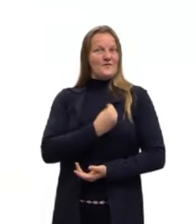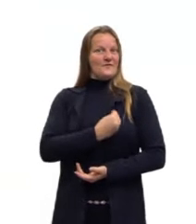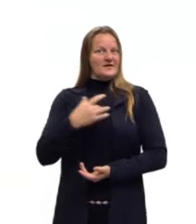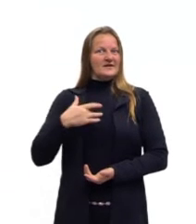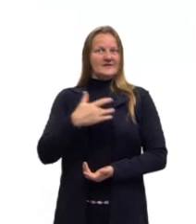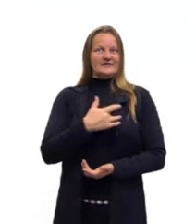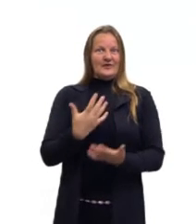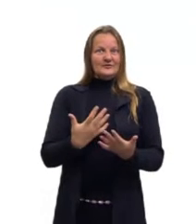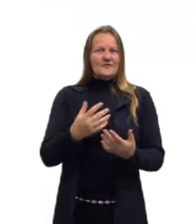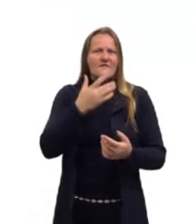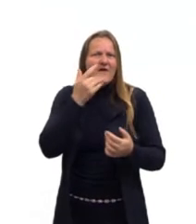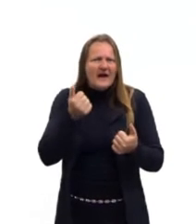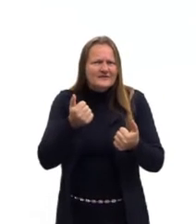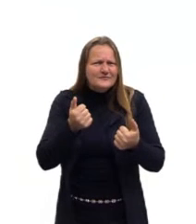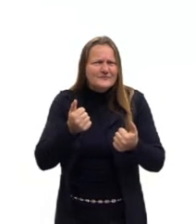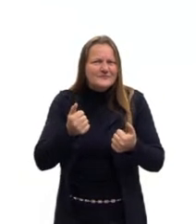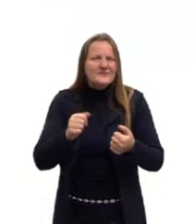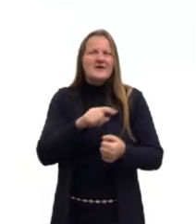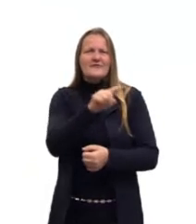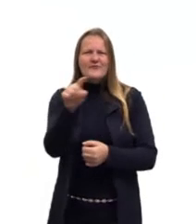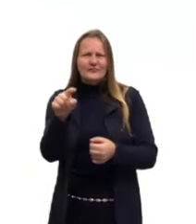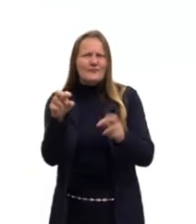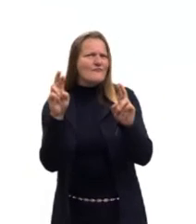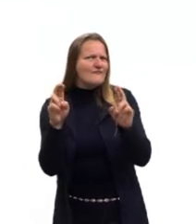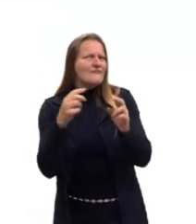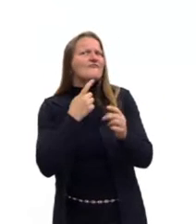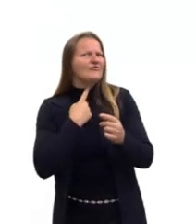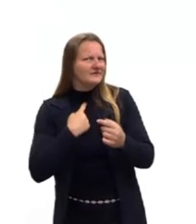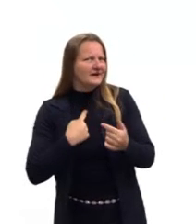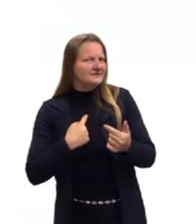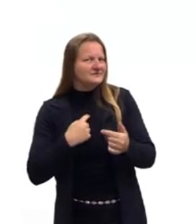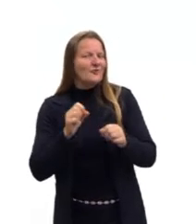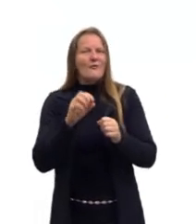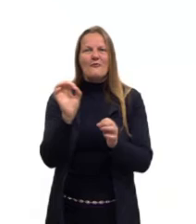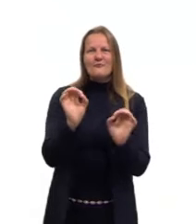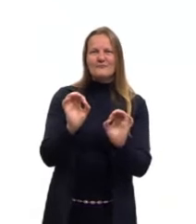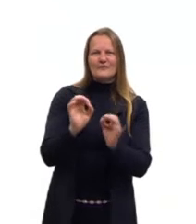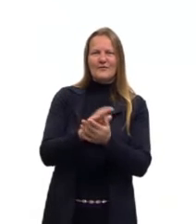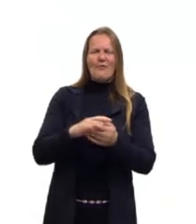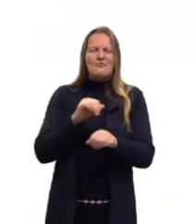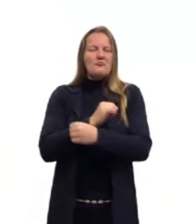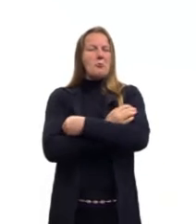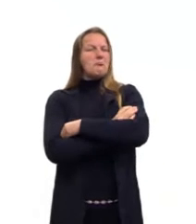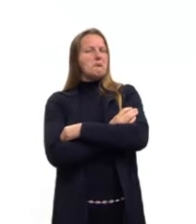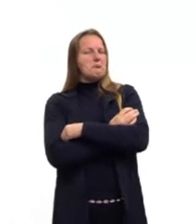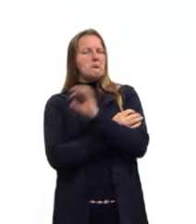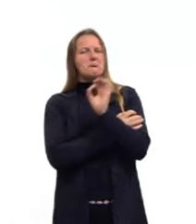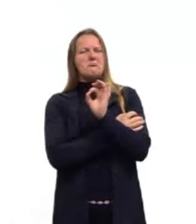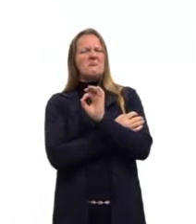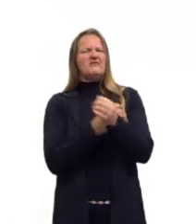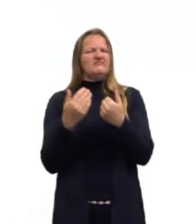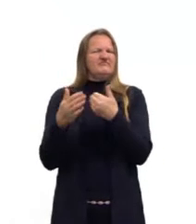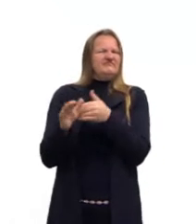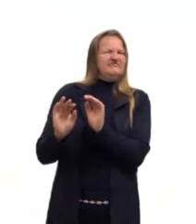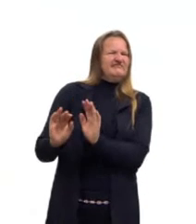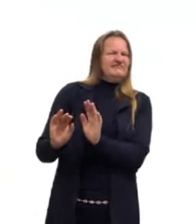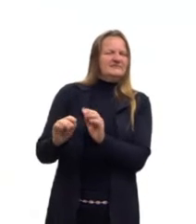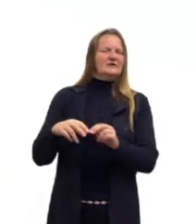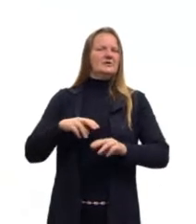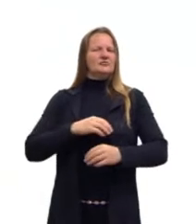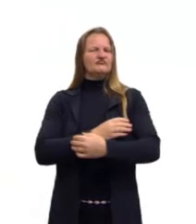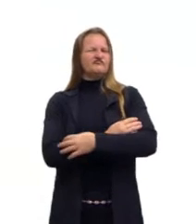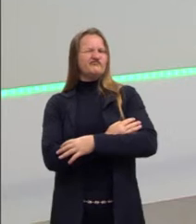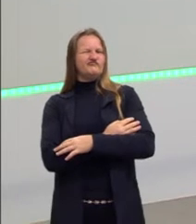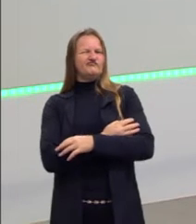que tem sido fácil? Será que você almeja ou não? Está mais acomodado no sedentarismo ou